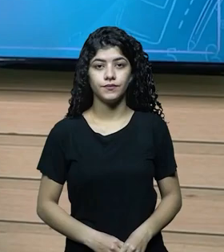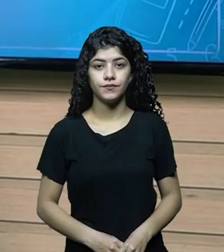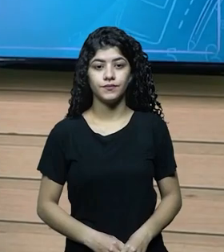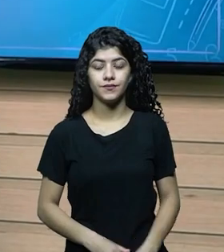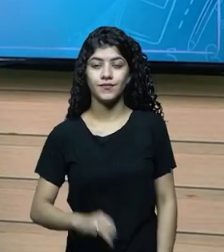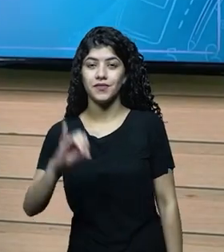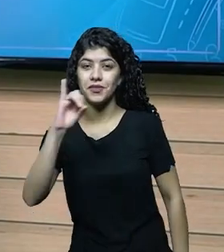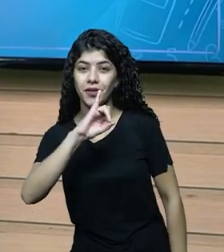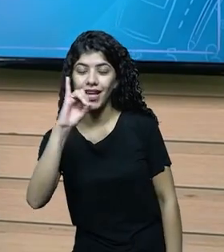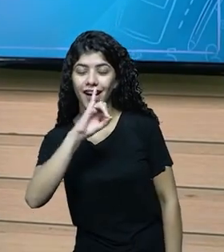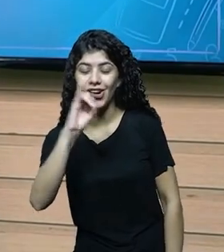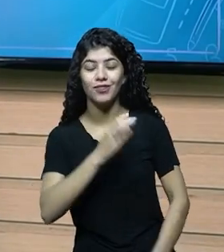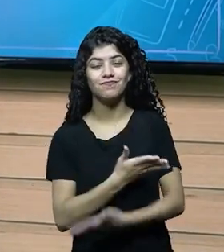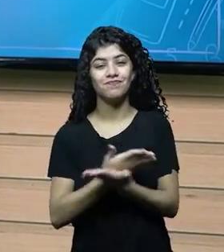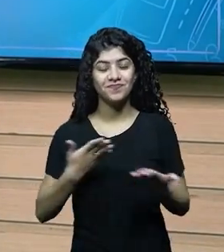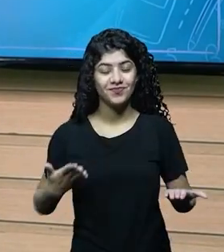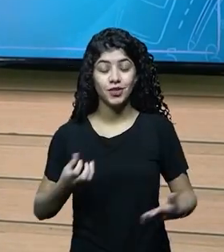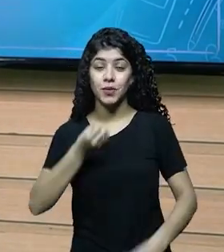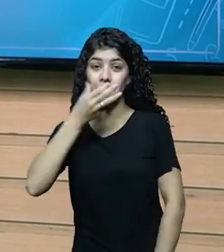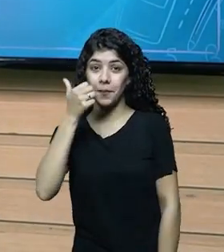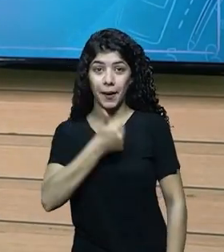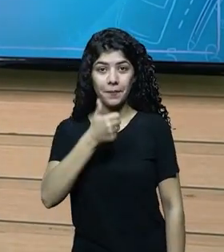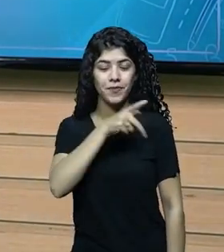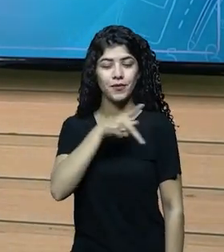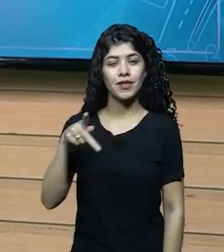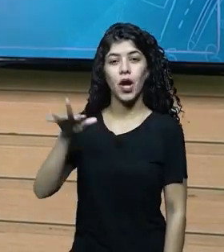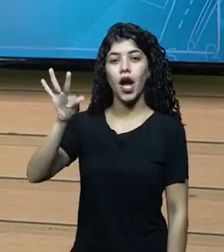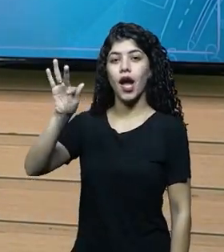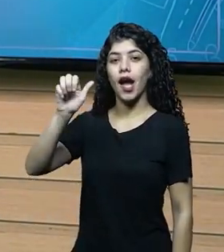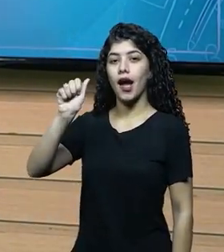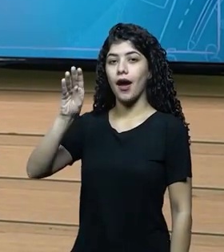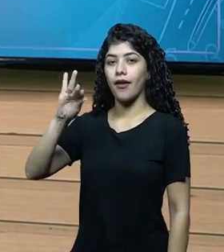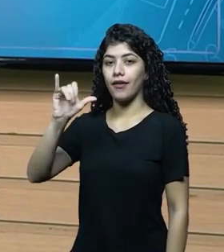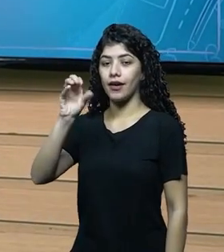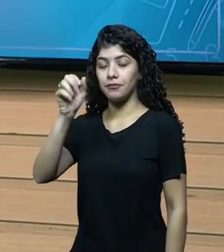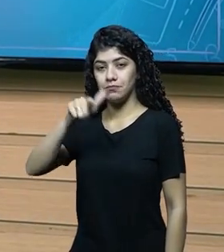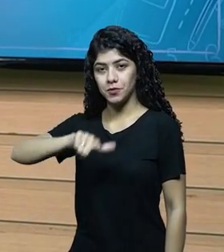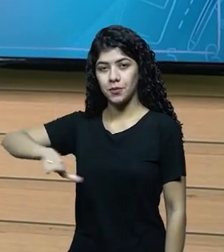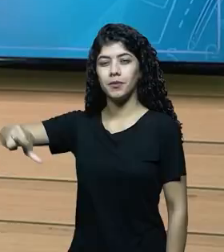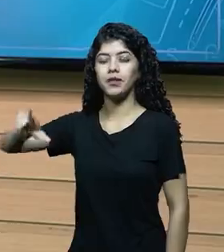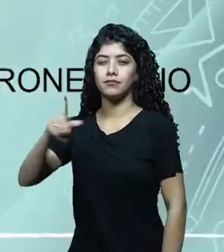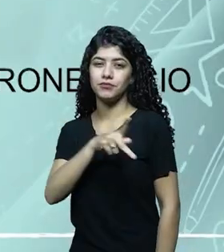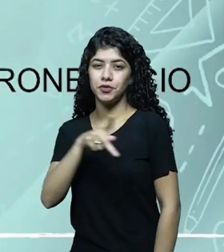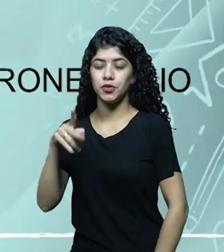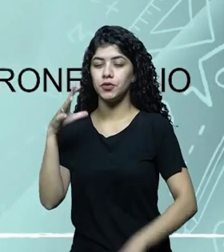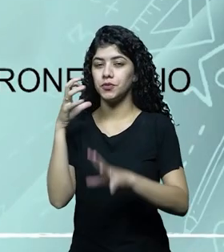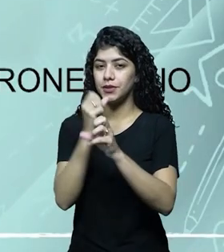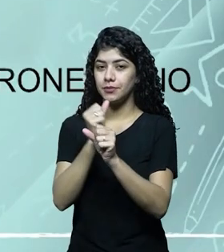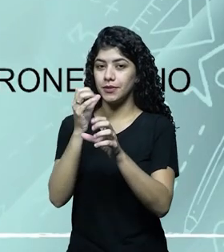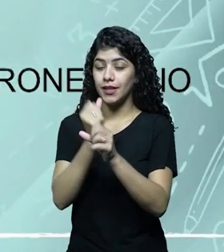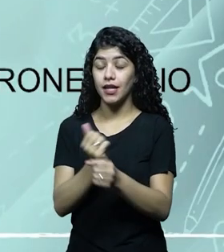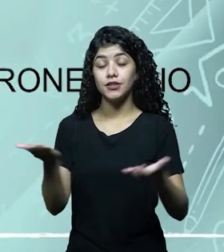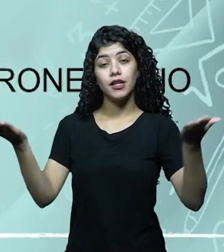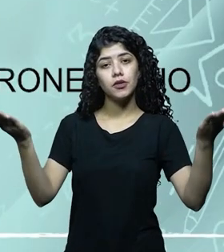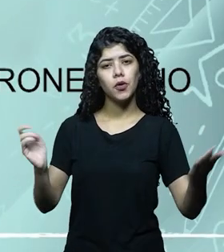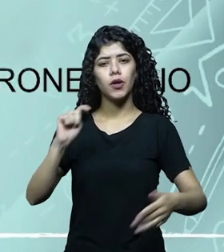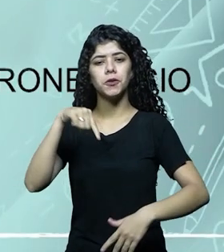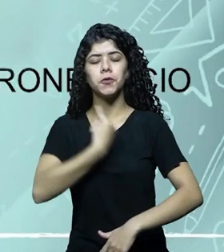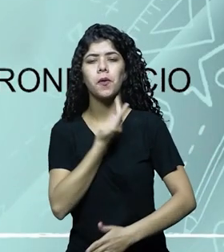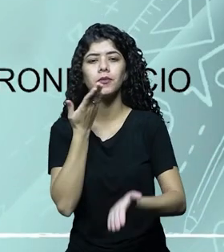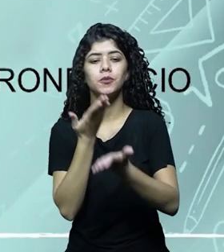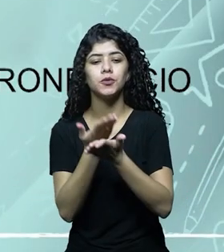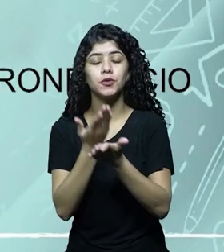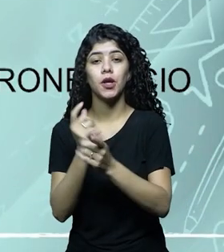Olá pessoal, tudo bom? Professor Fábio aqui mais uma vez, professor de contabilidade da EJATEC. Vamos falar de contabilidade